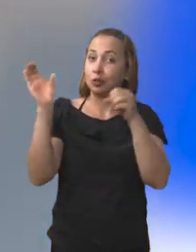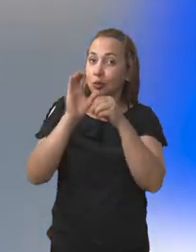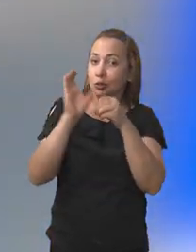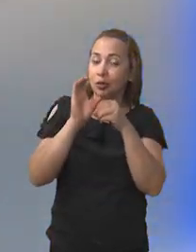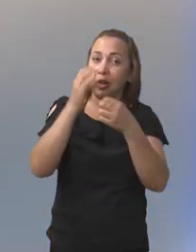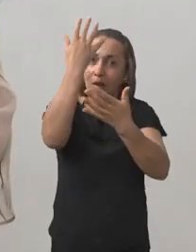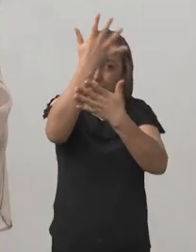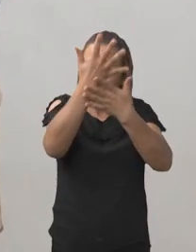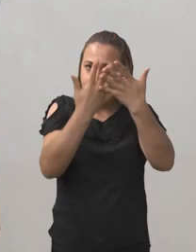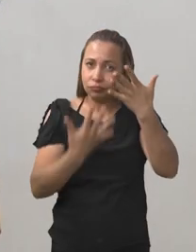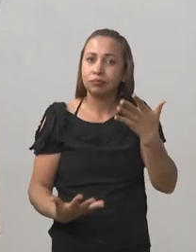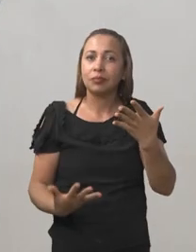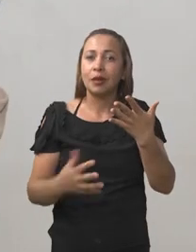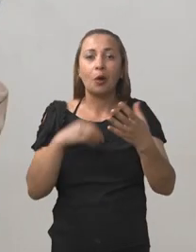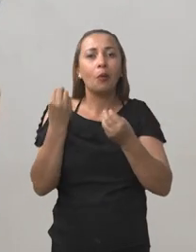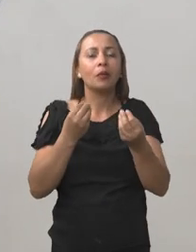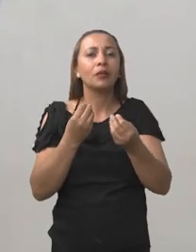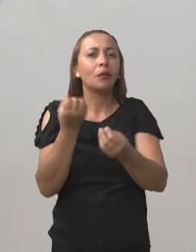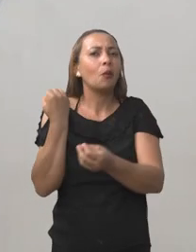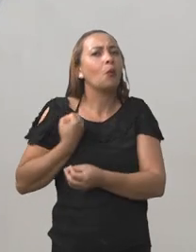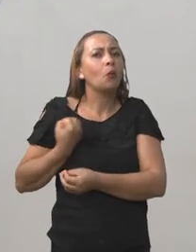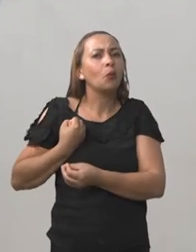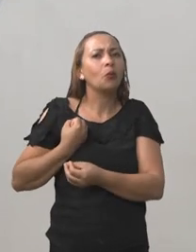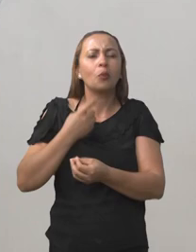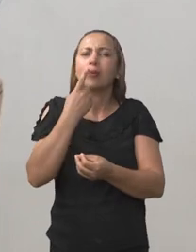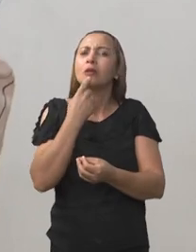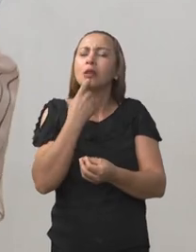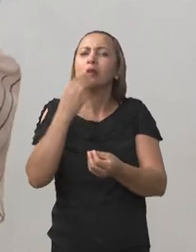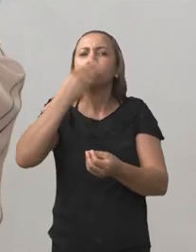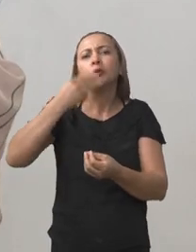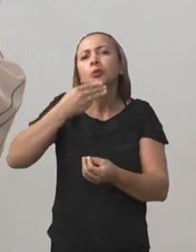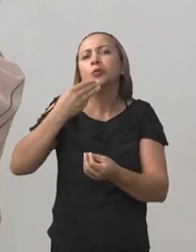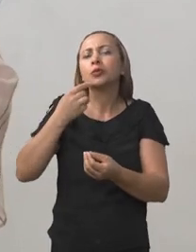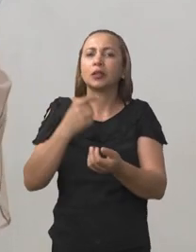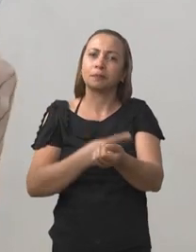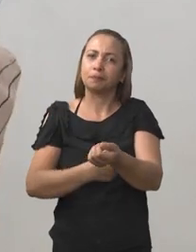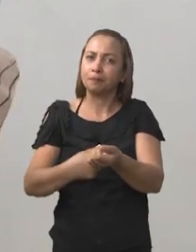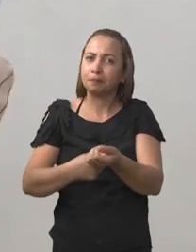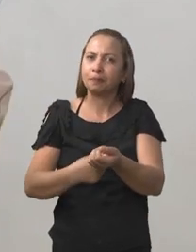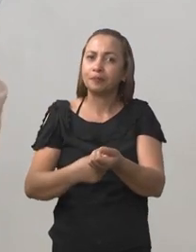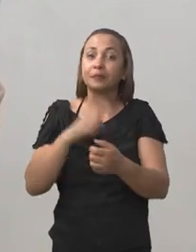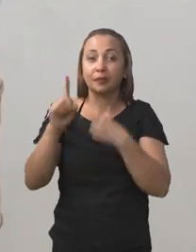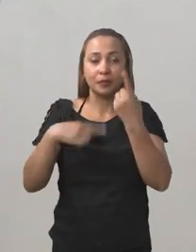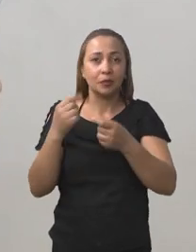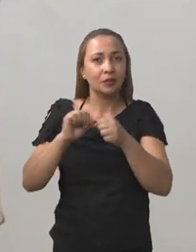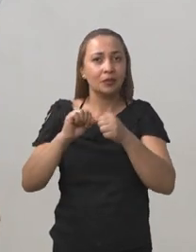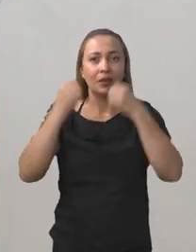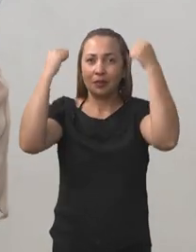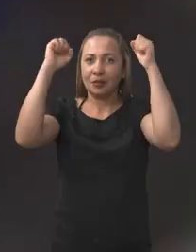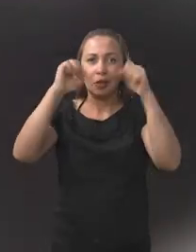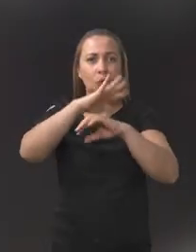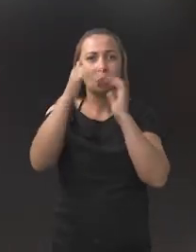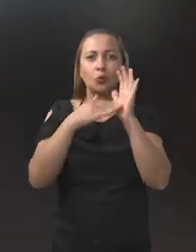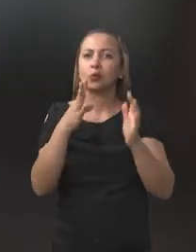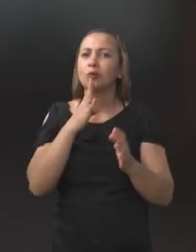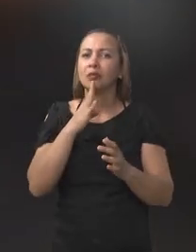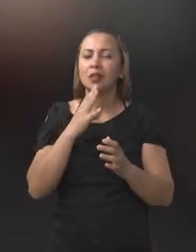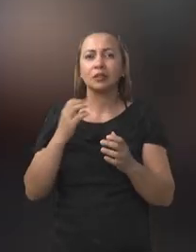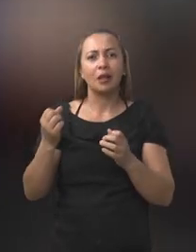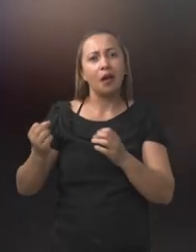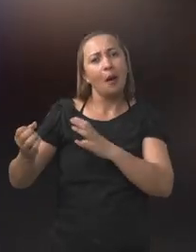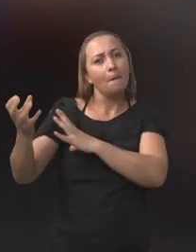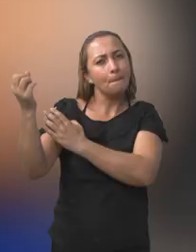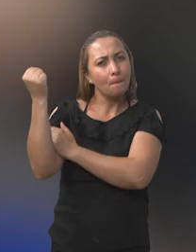clínica, principalmente quanto está a sua glicemia antes do exercício. E aí, a gente faz os exercícios que todos conhecem, exercícios de